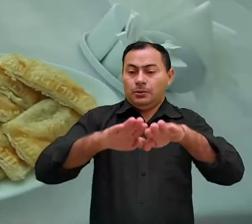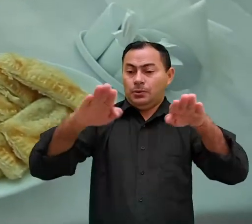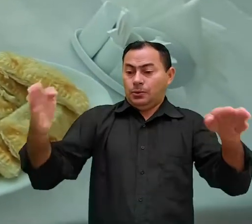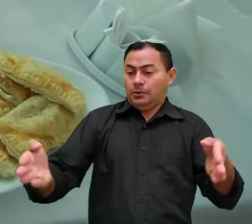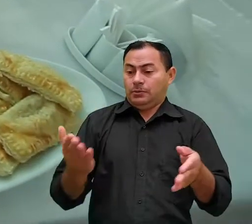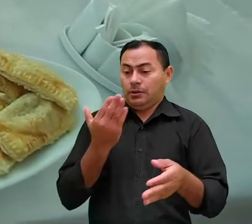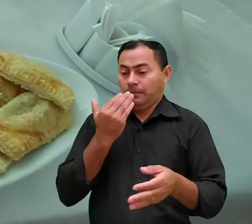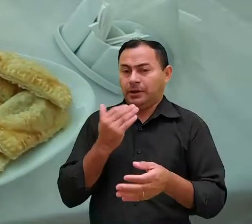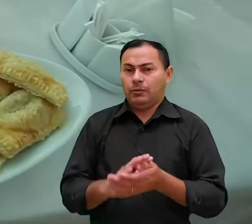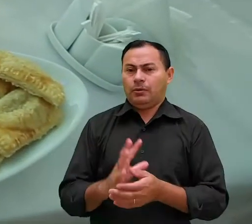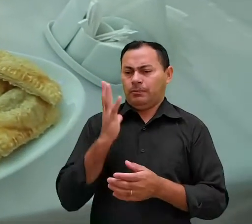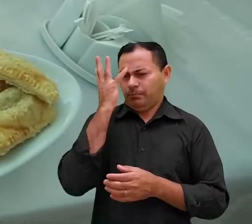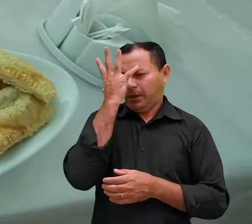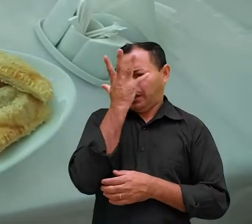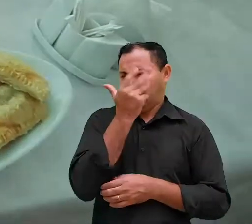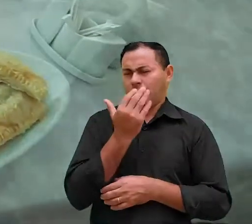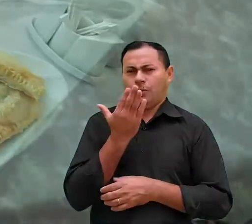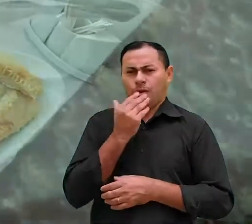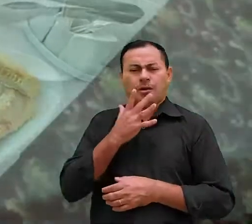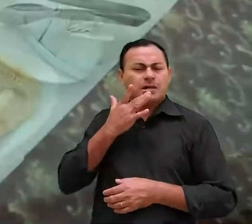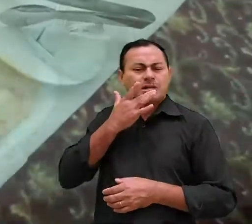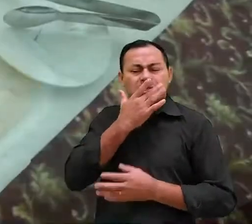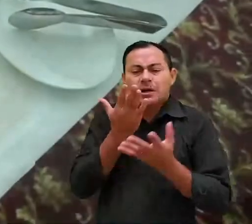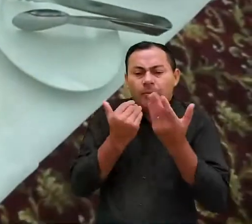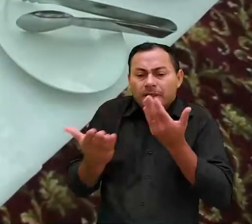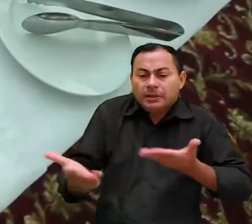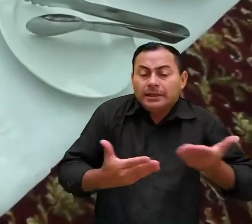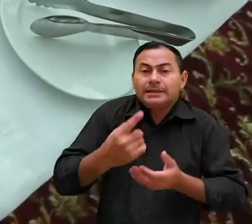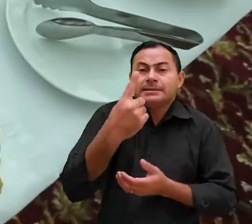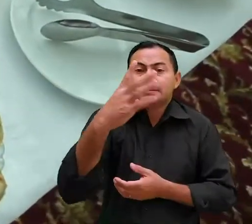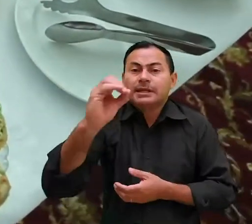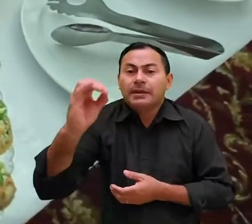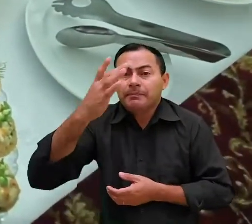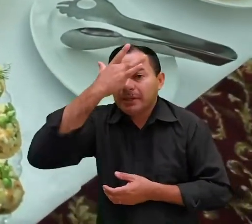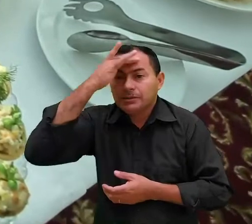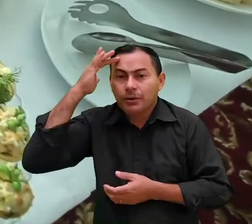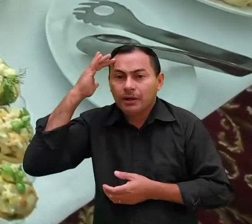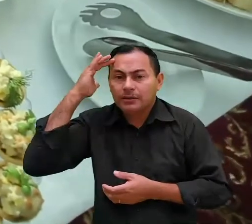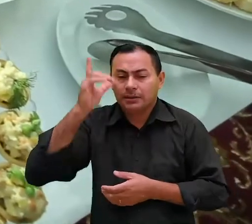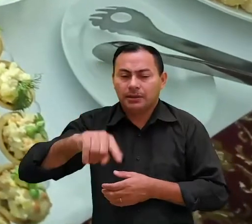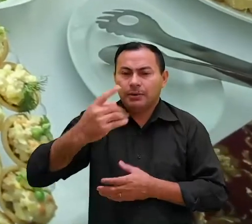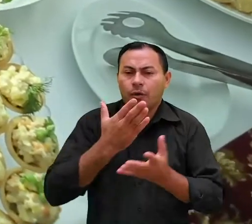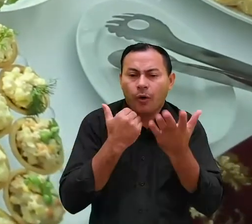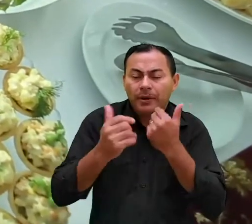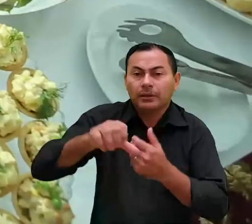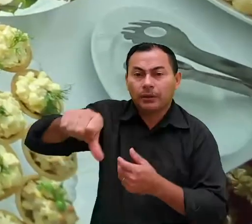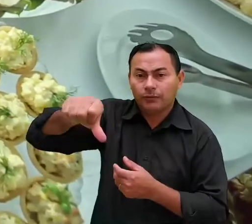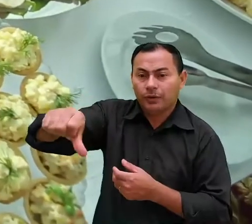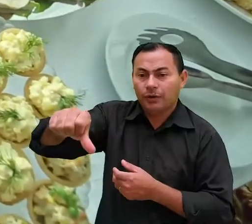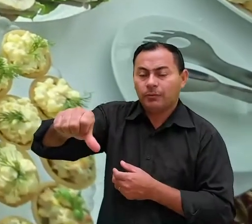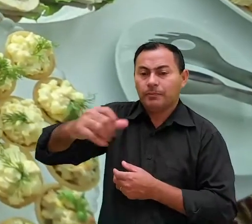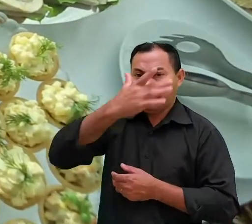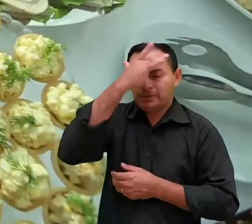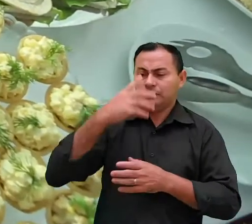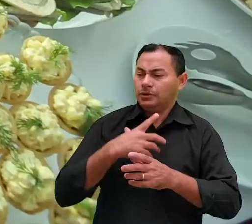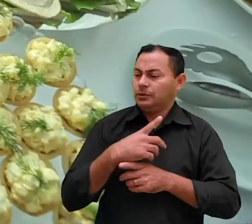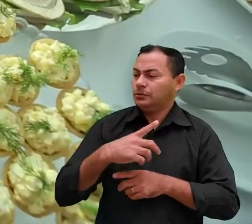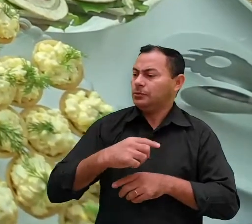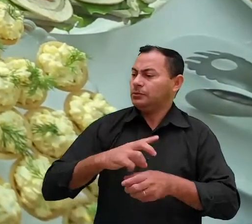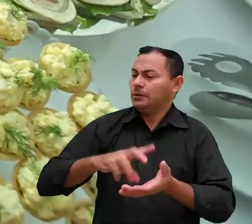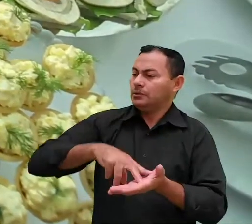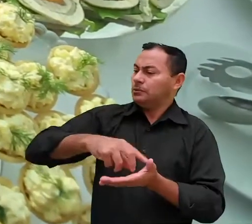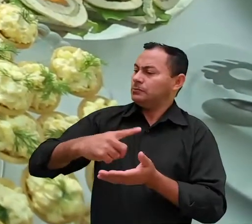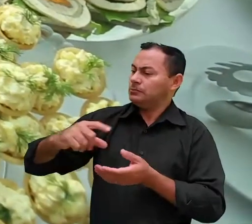banquete em que uma bela refeição é servida para cem pessoas depois de comer noventa e nove pessoas